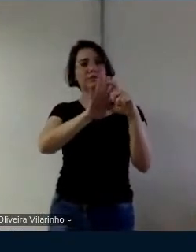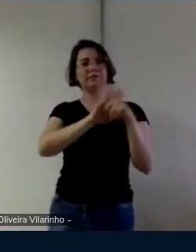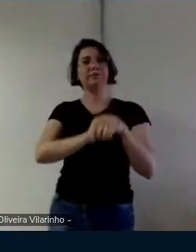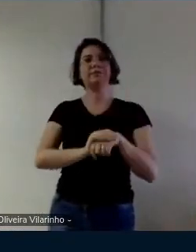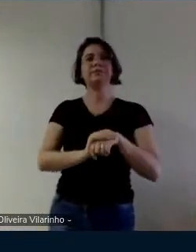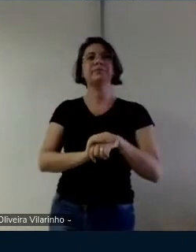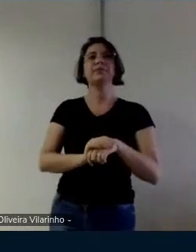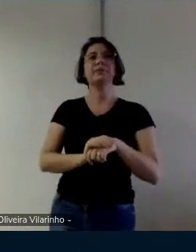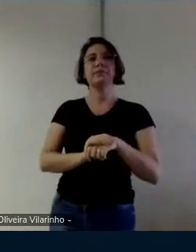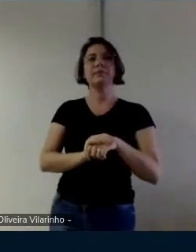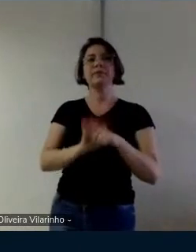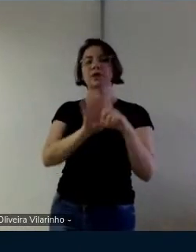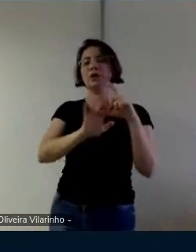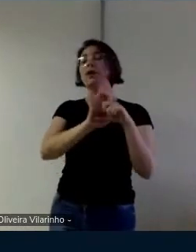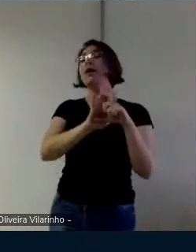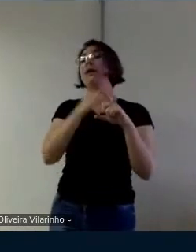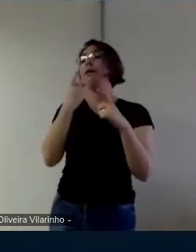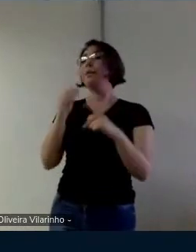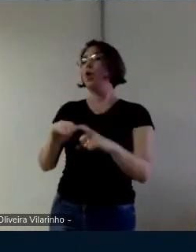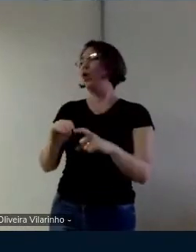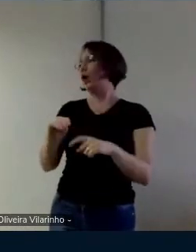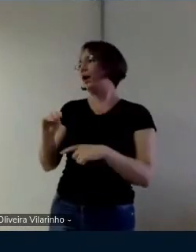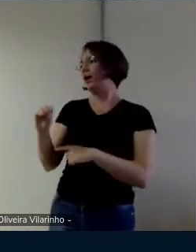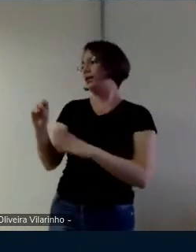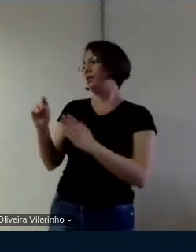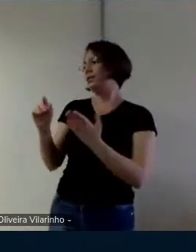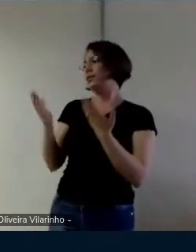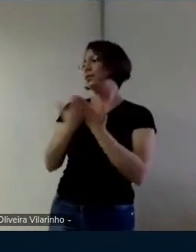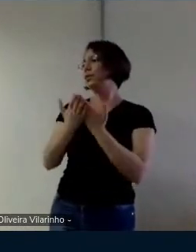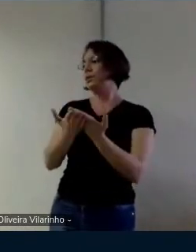Code você nunca vai poder apagar aquele arquivo de onde você pôs né